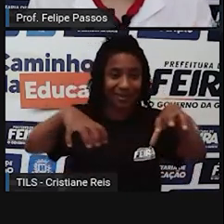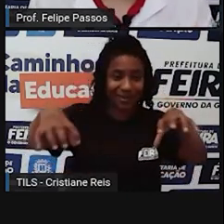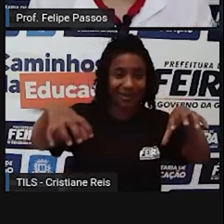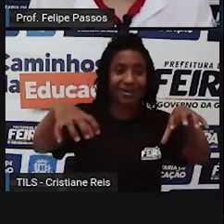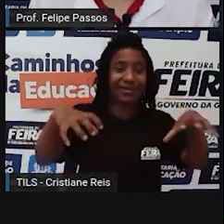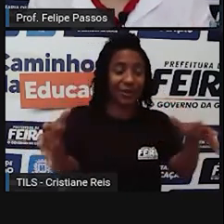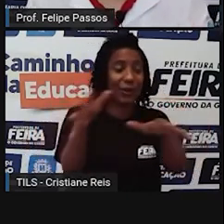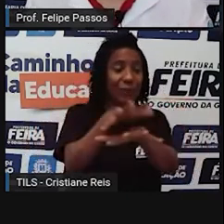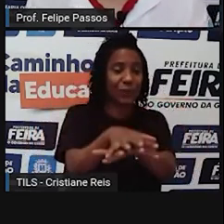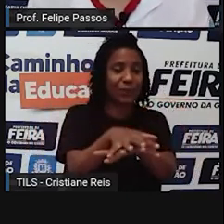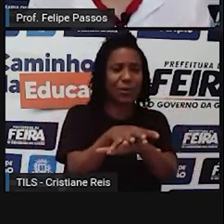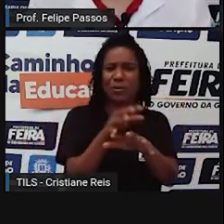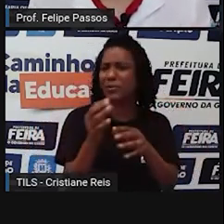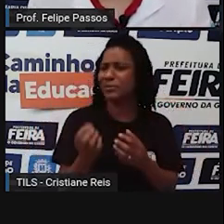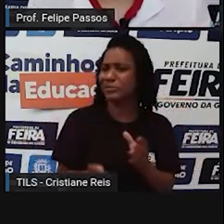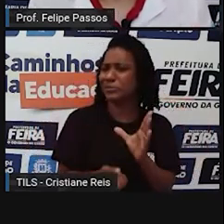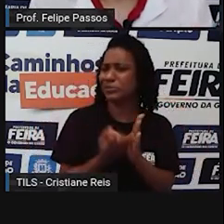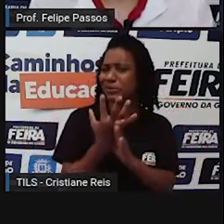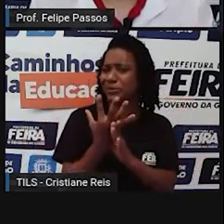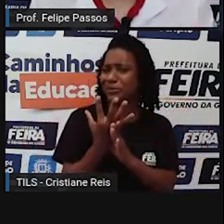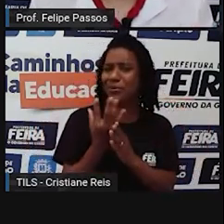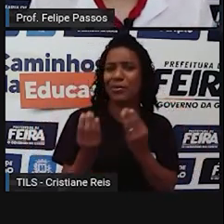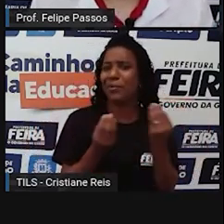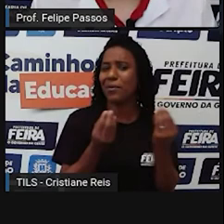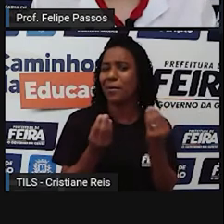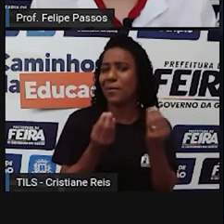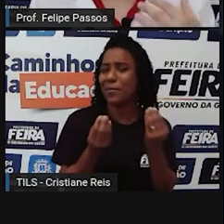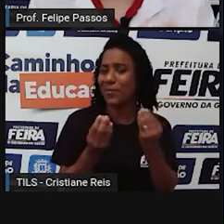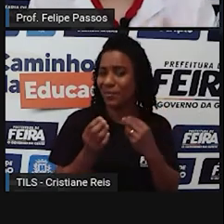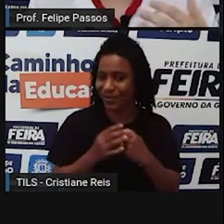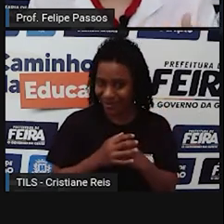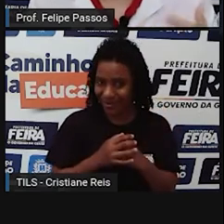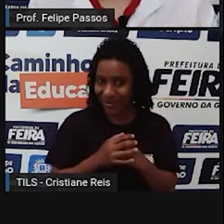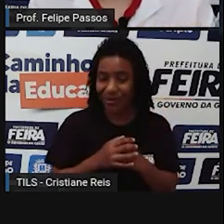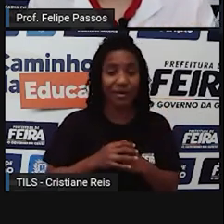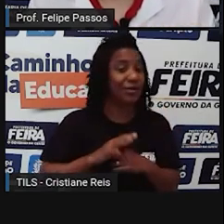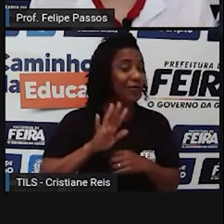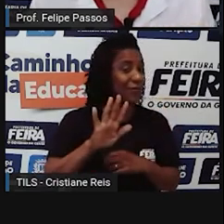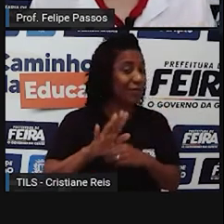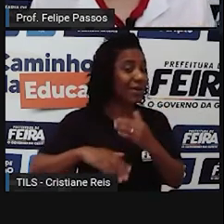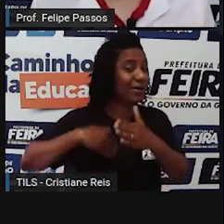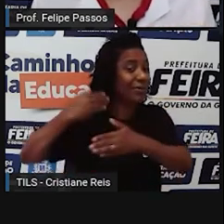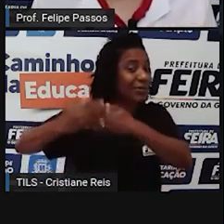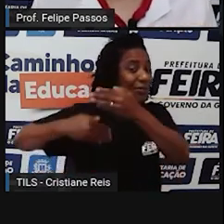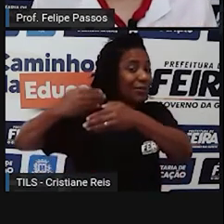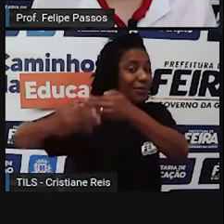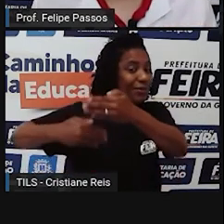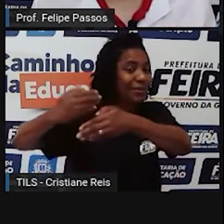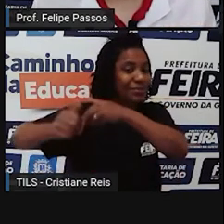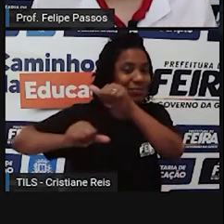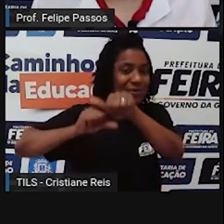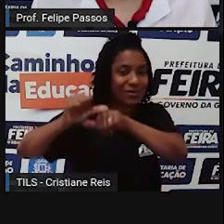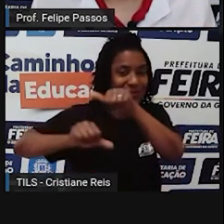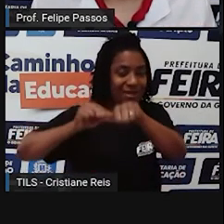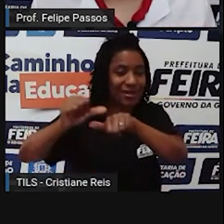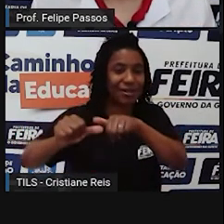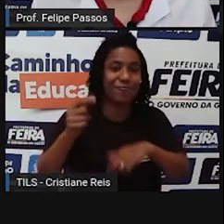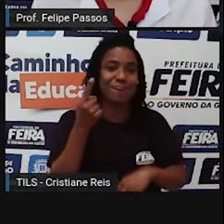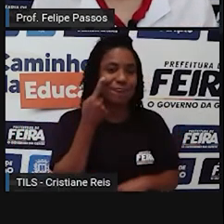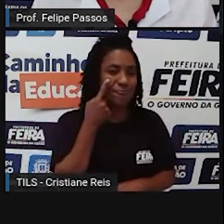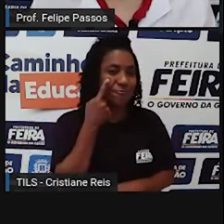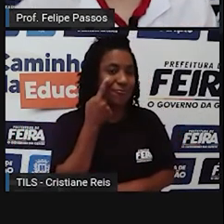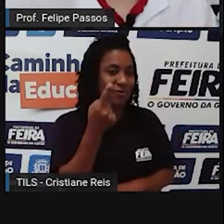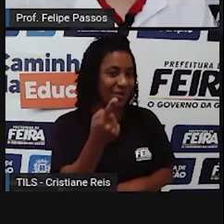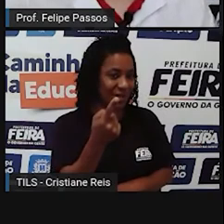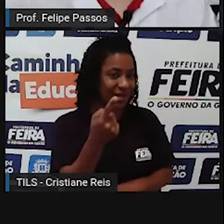conurbação. Isso não veio do nada, não veio de repente. É um processo histórico. E aí, eu trouxe isso aqui pra vocês,